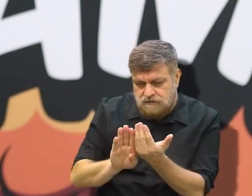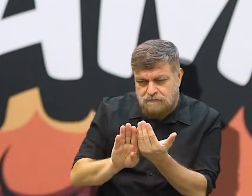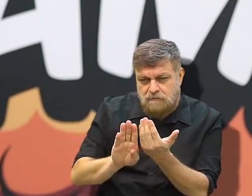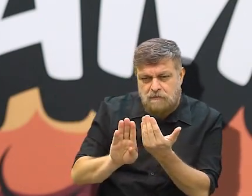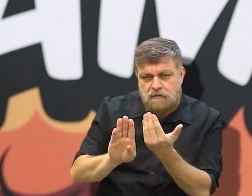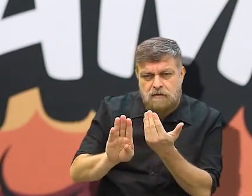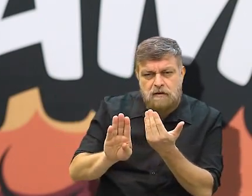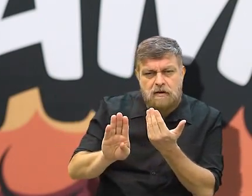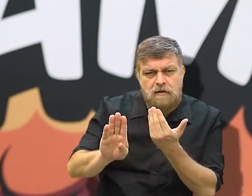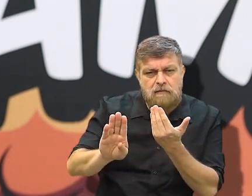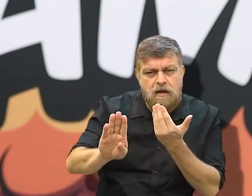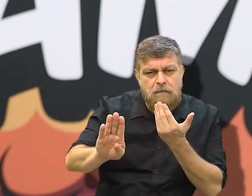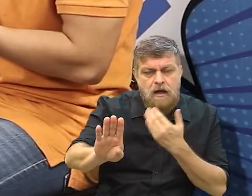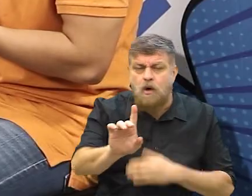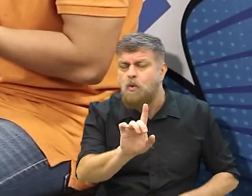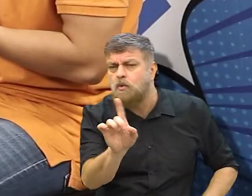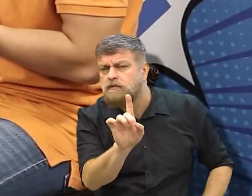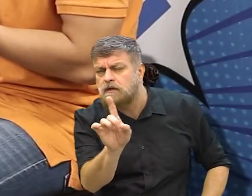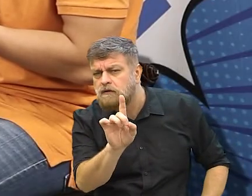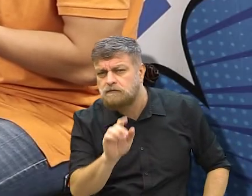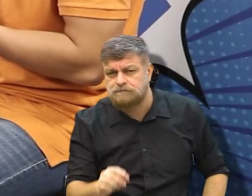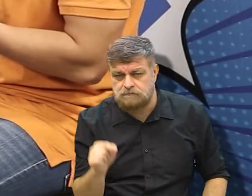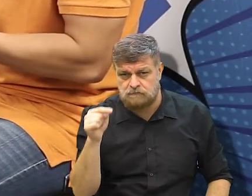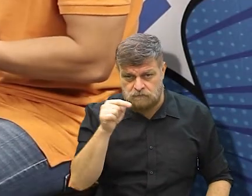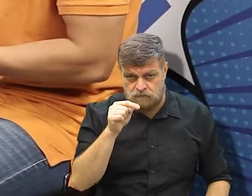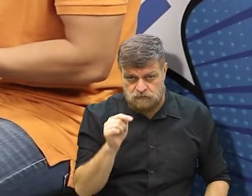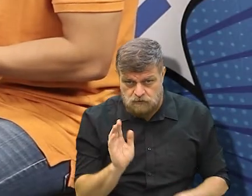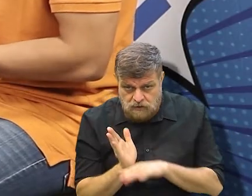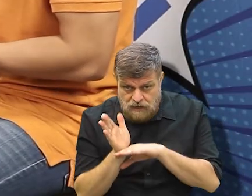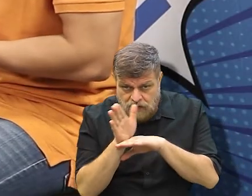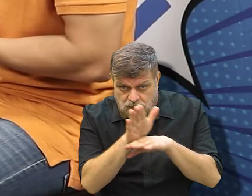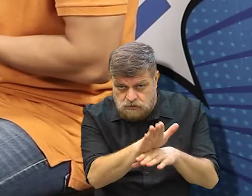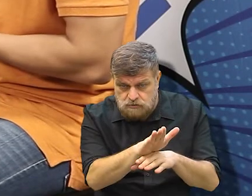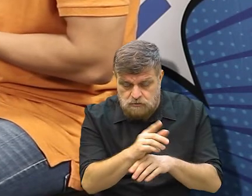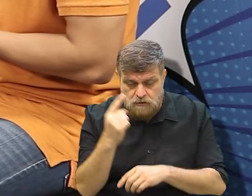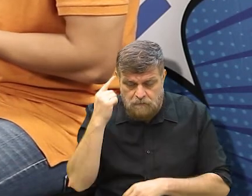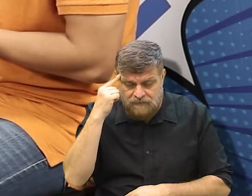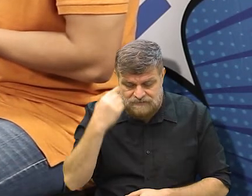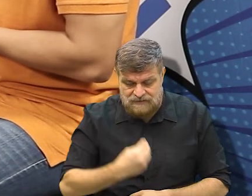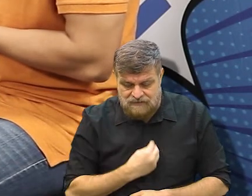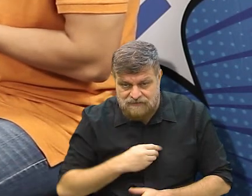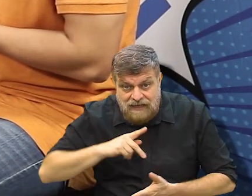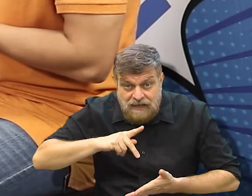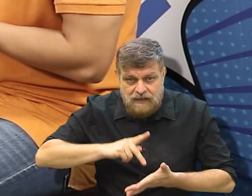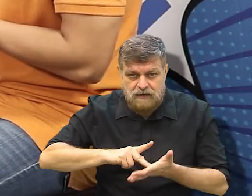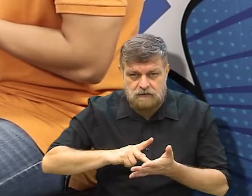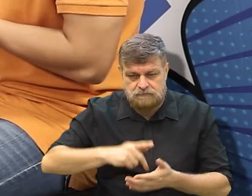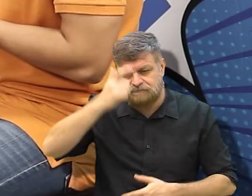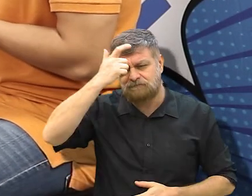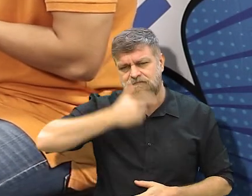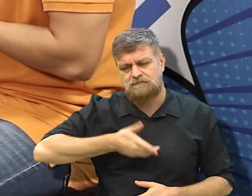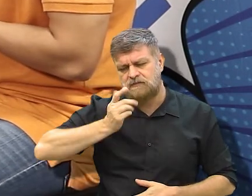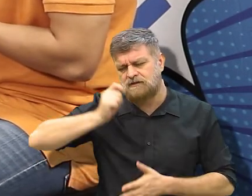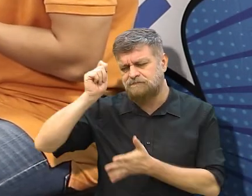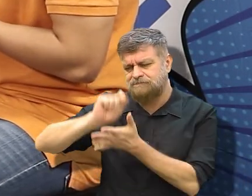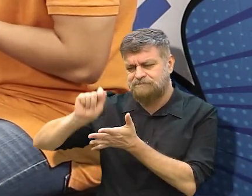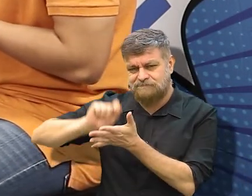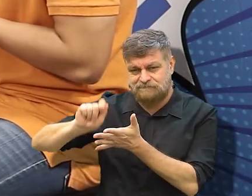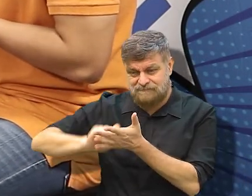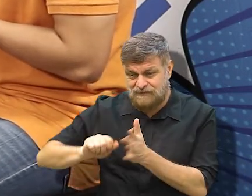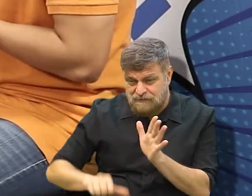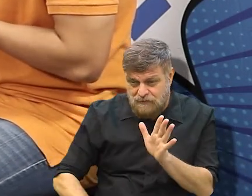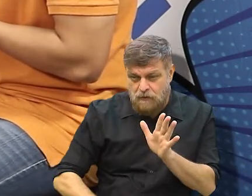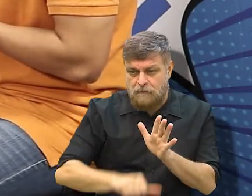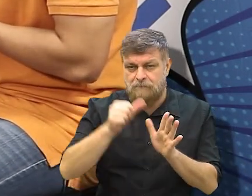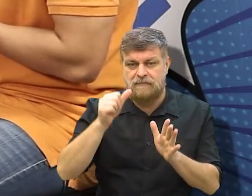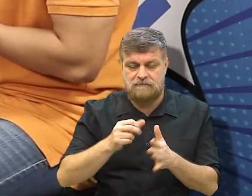Ou não? Isso foi a seu favor? Olha, Michel, eu já sou escritor. Apesar de